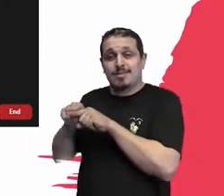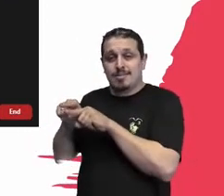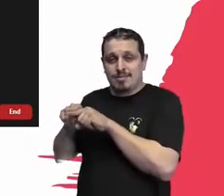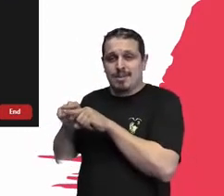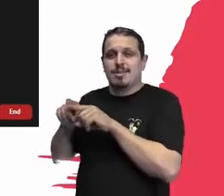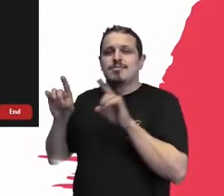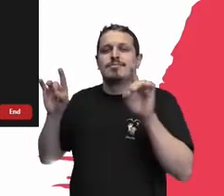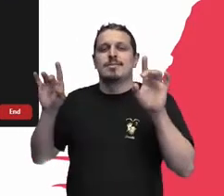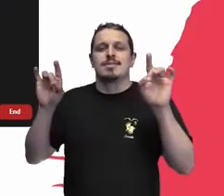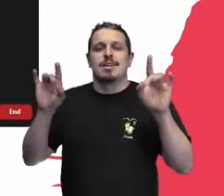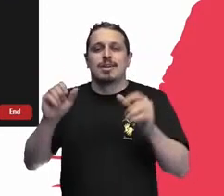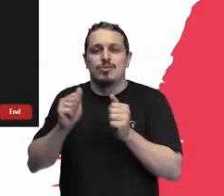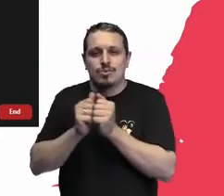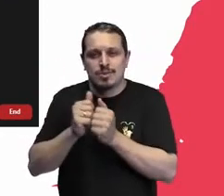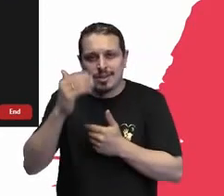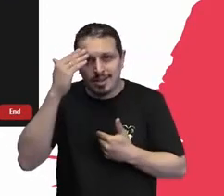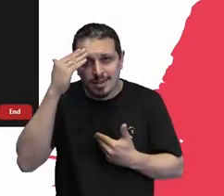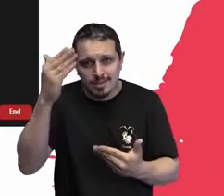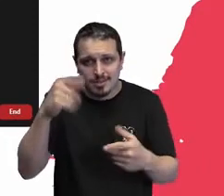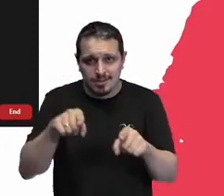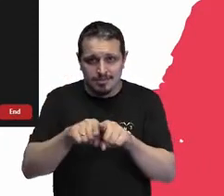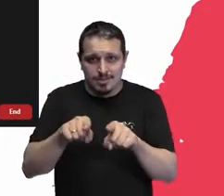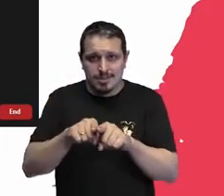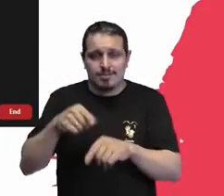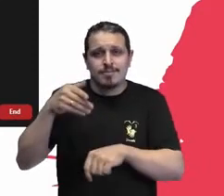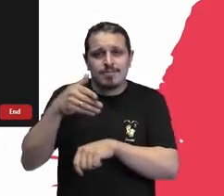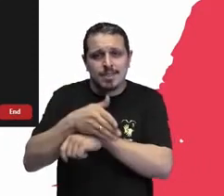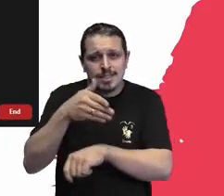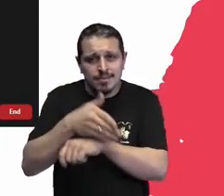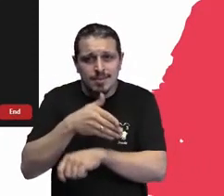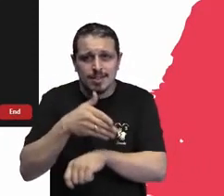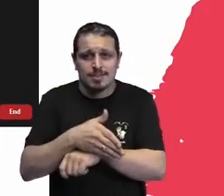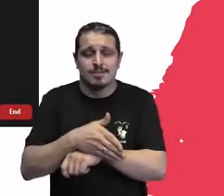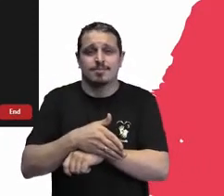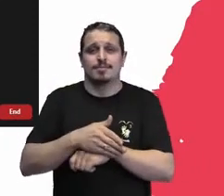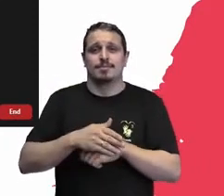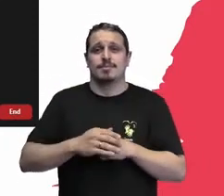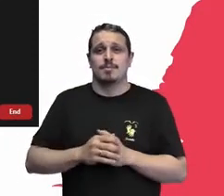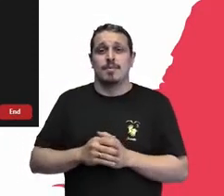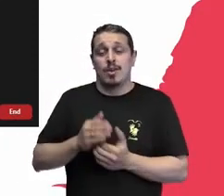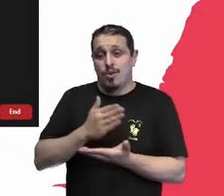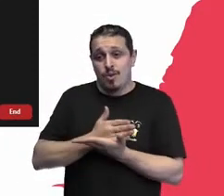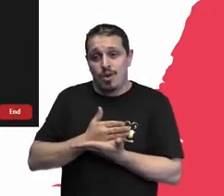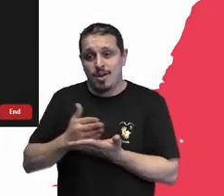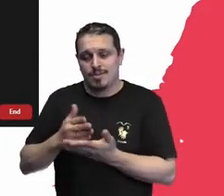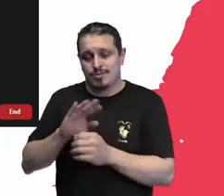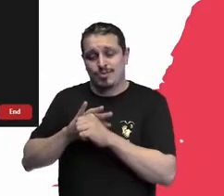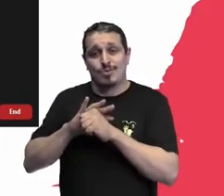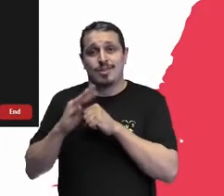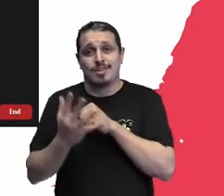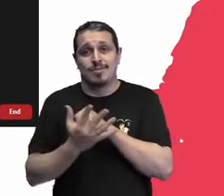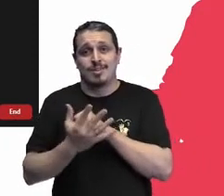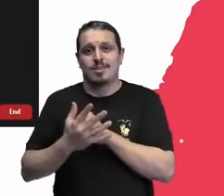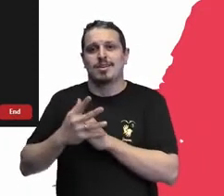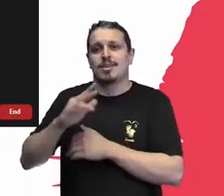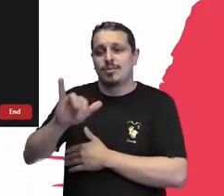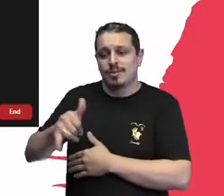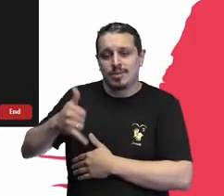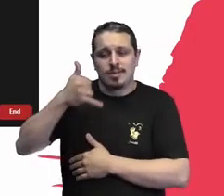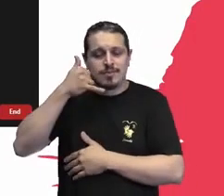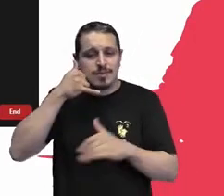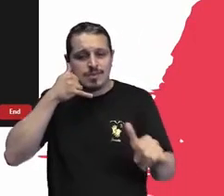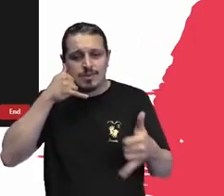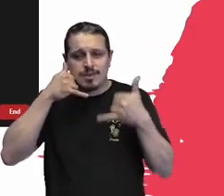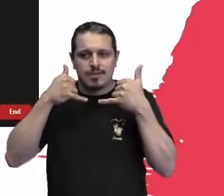o trabalho conosco. Isso, na verdade, começou exatamente na pandemia, quando a Juliana me ligou e a Daniele, as duas me